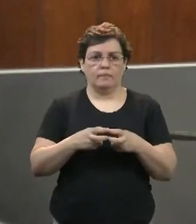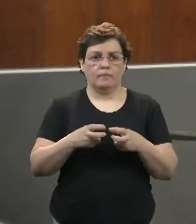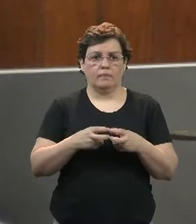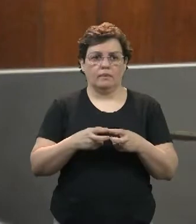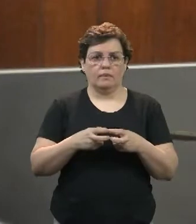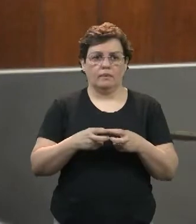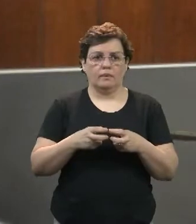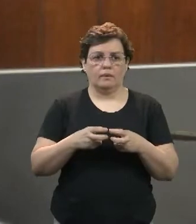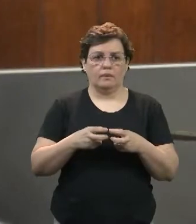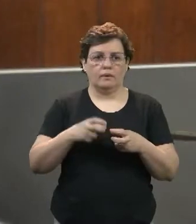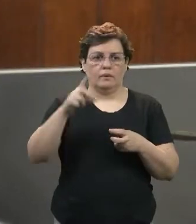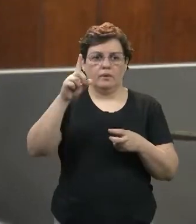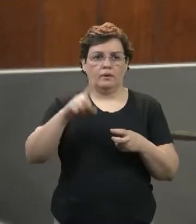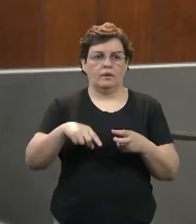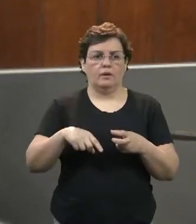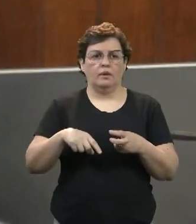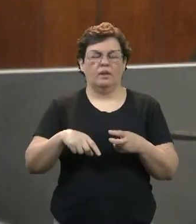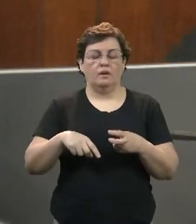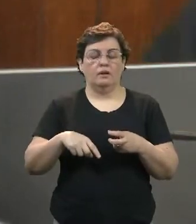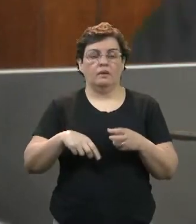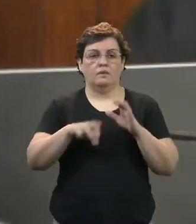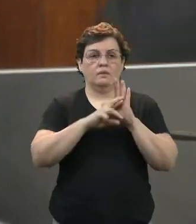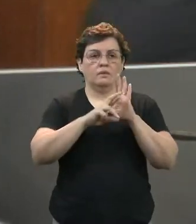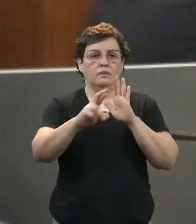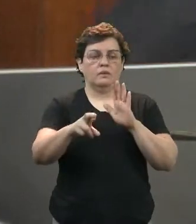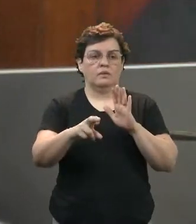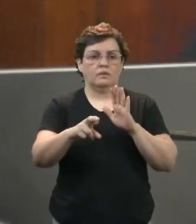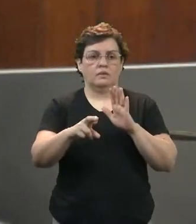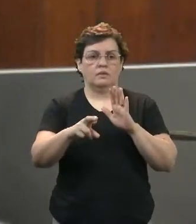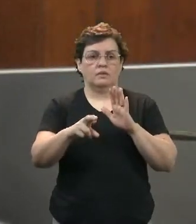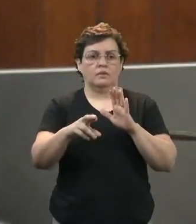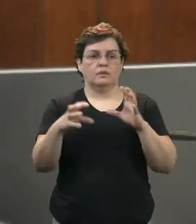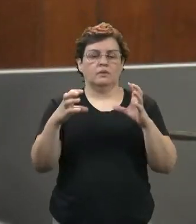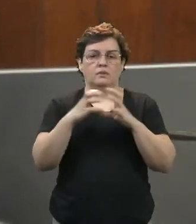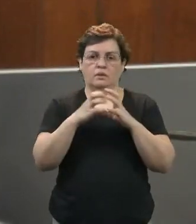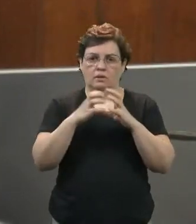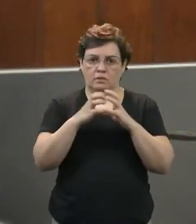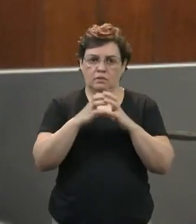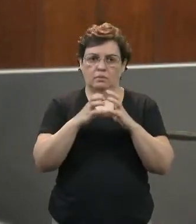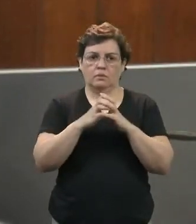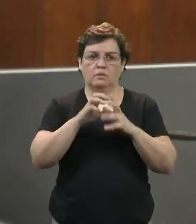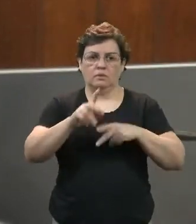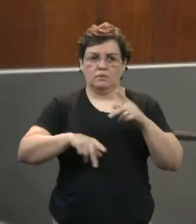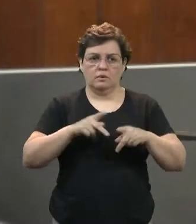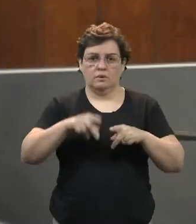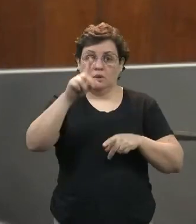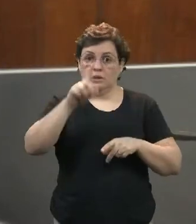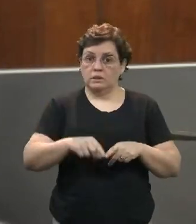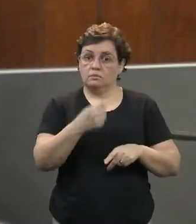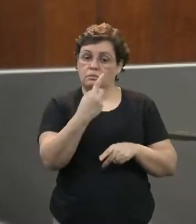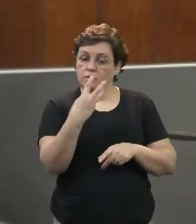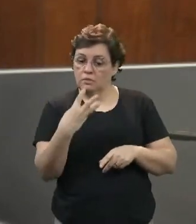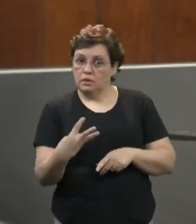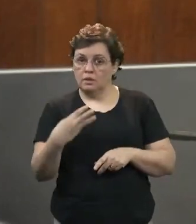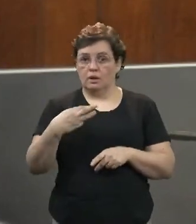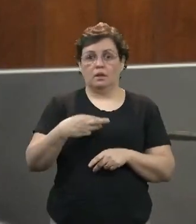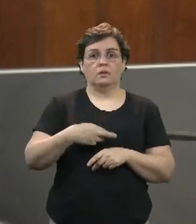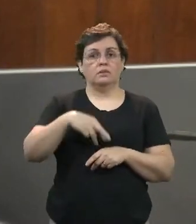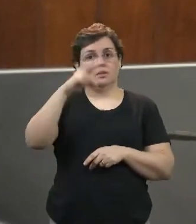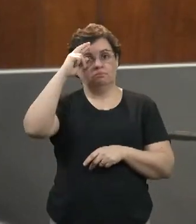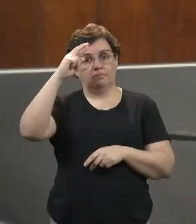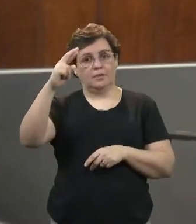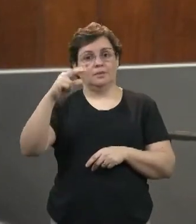legítima representante da comunidade, da população. São 13 líderes